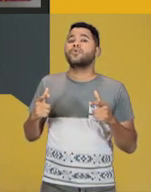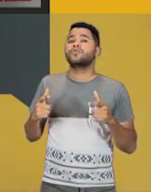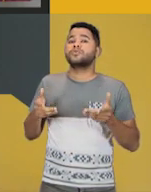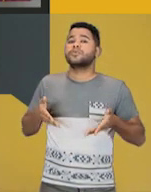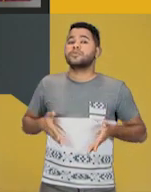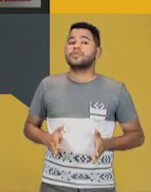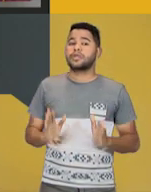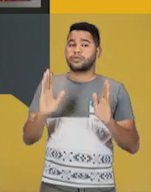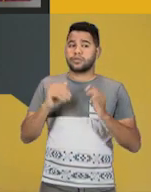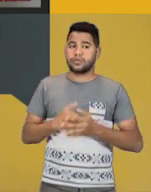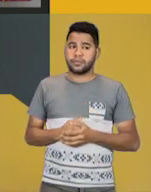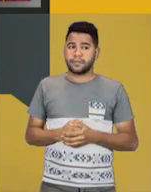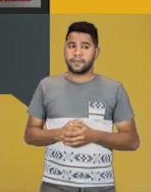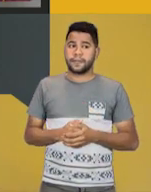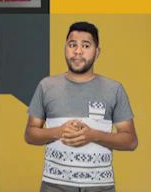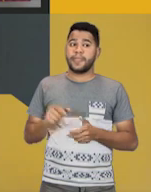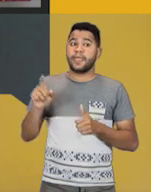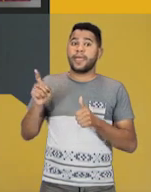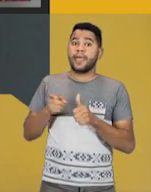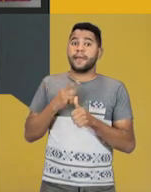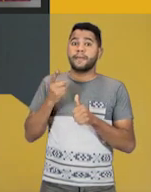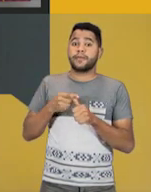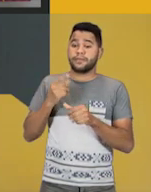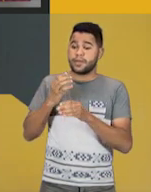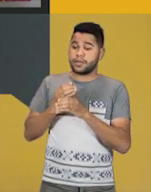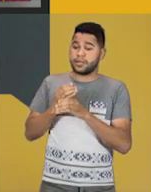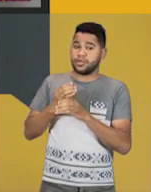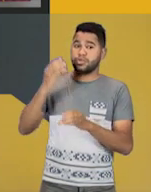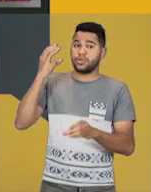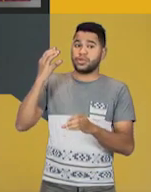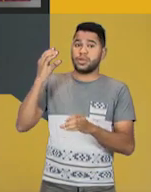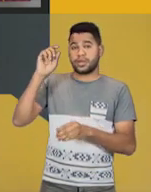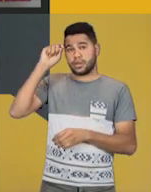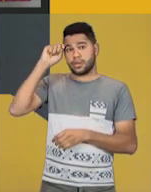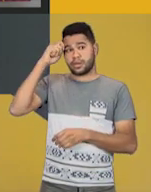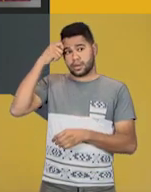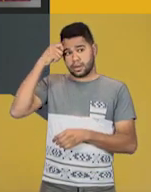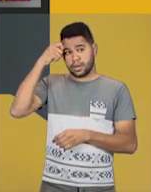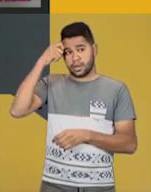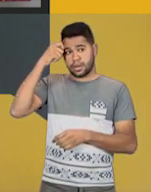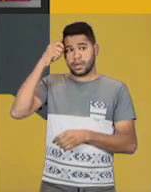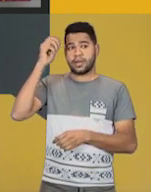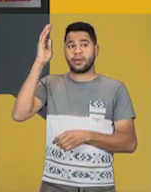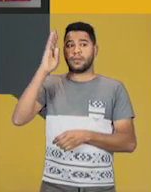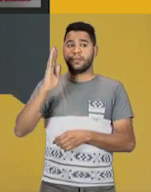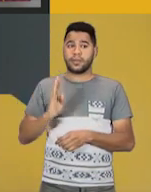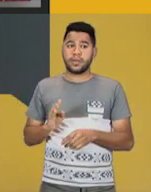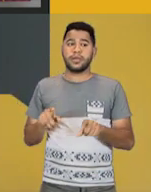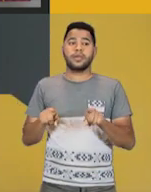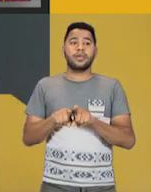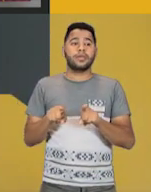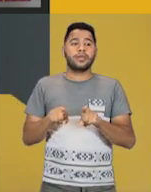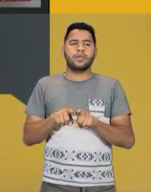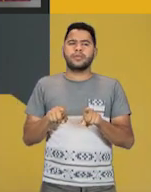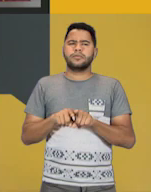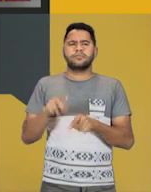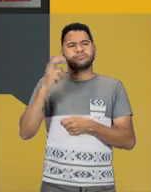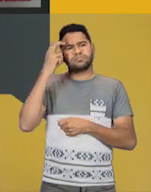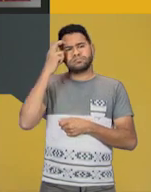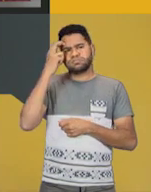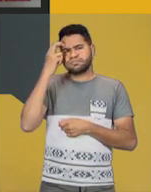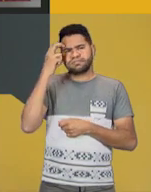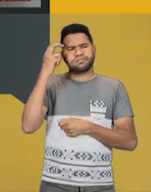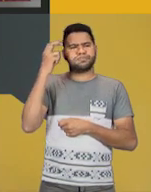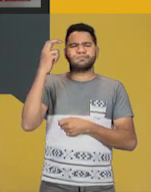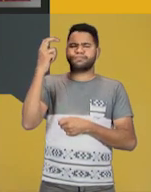Então, ela foi a primeira engenheira negra brasileira, ok? E uma importante intelectual, uma mulher muito à frente